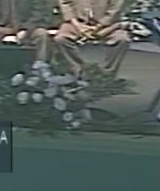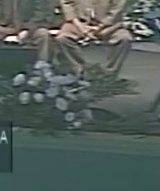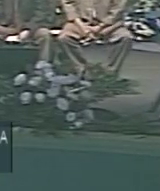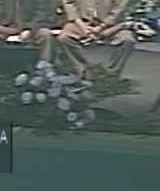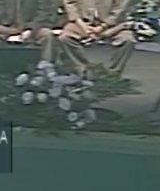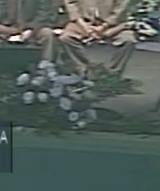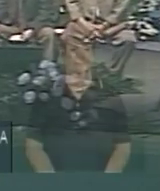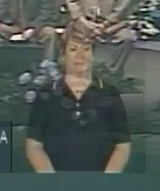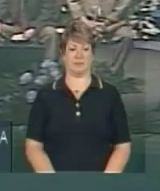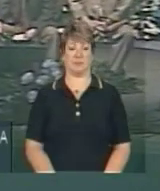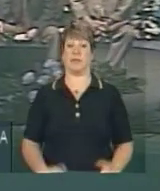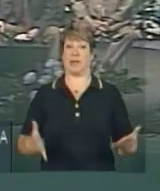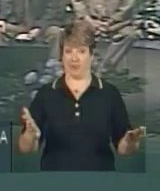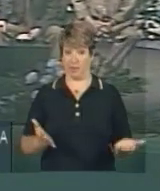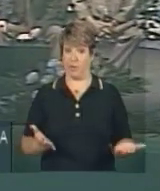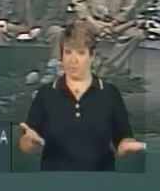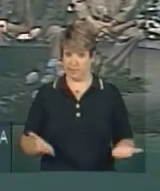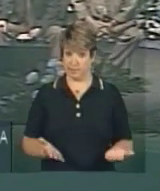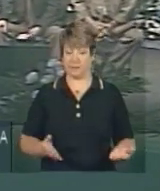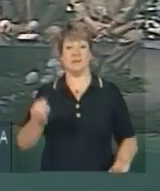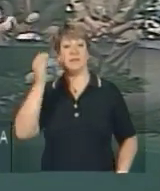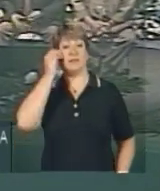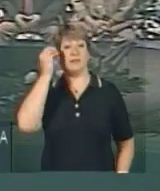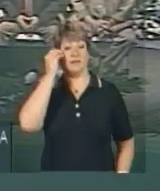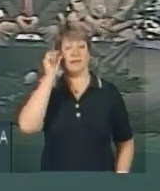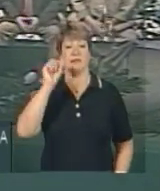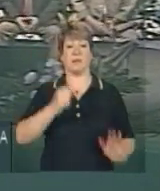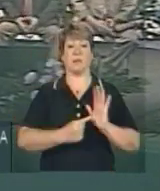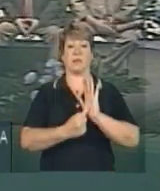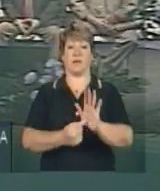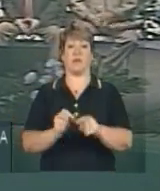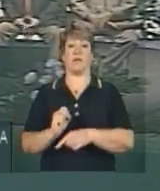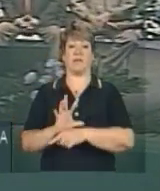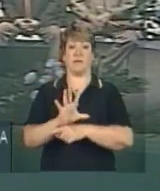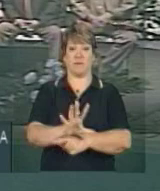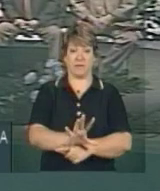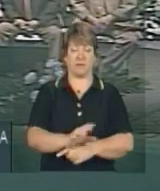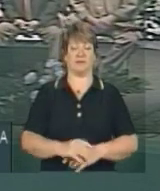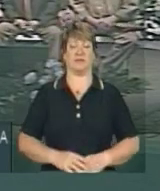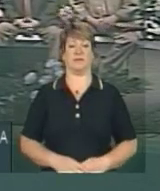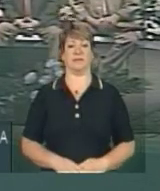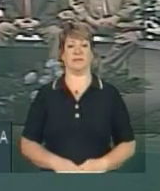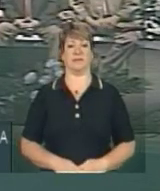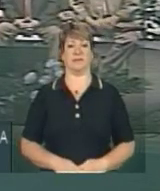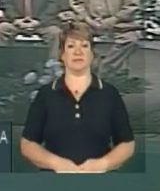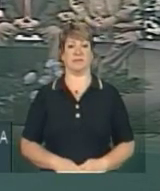Neste momento, assistiremos à exibição de vídeo institucional.